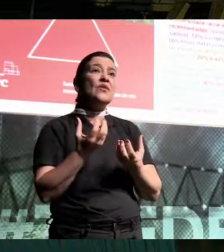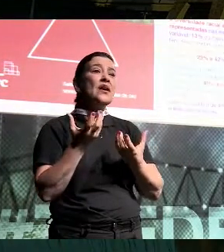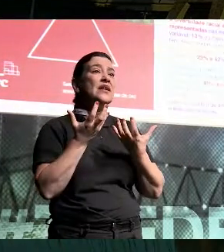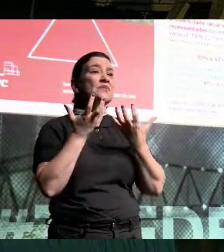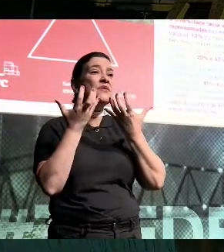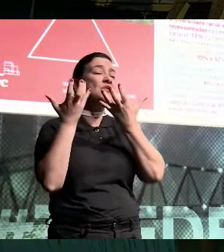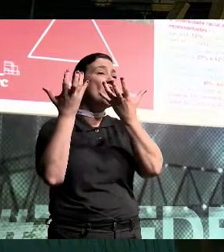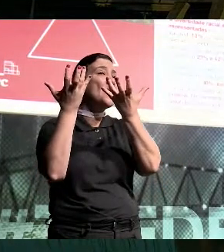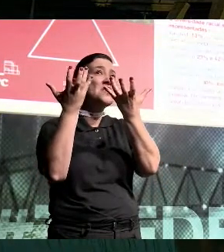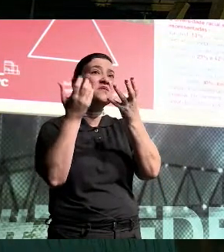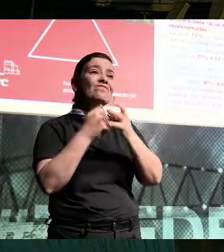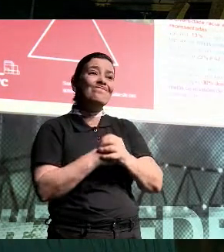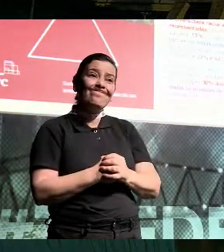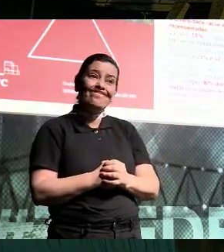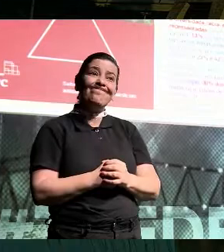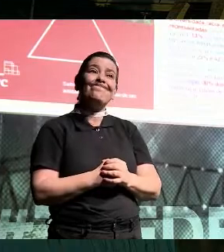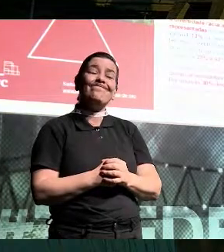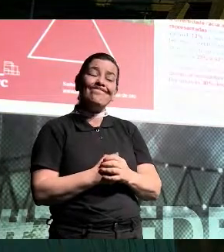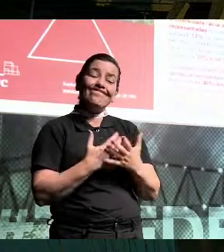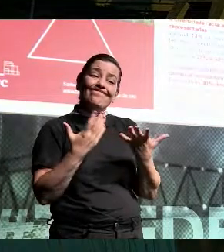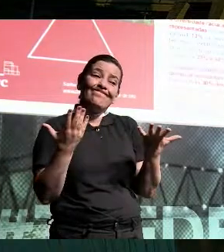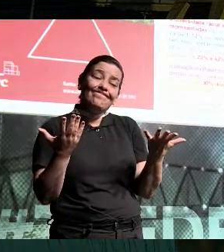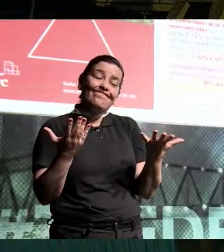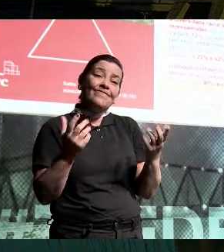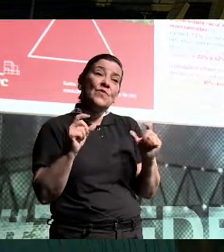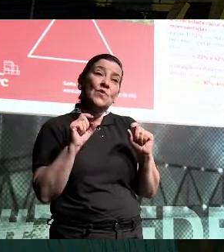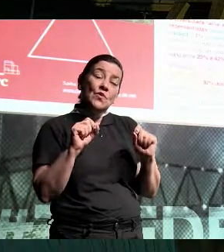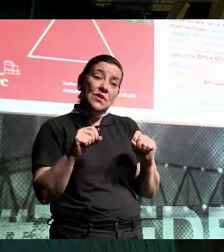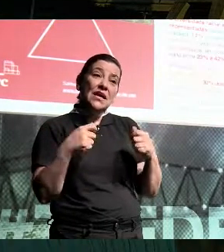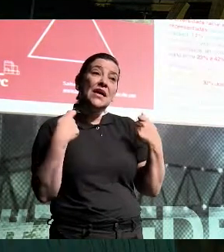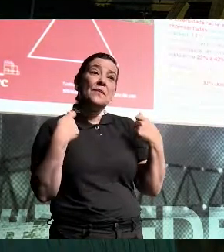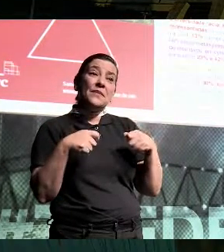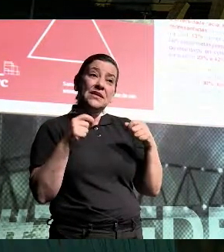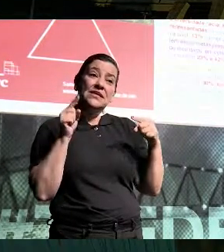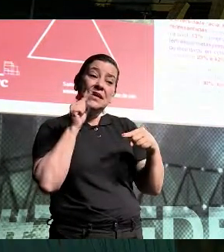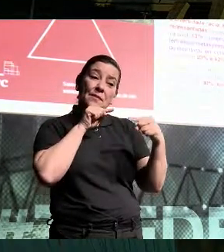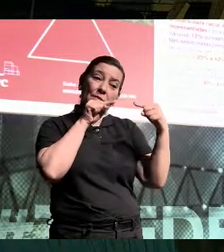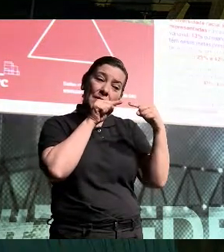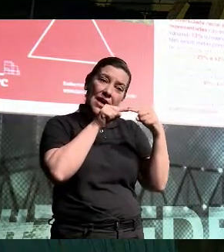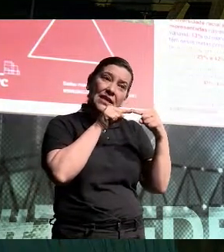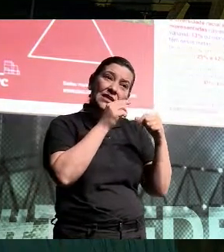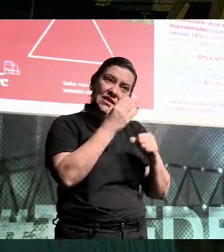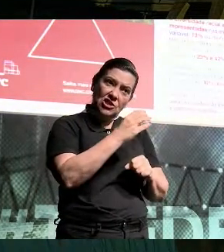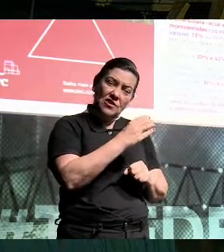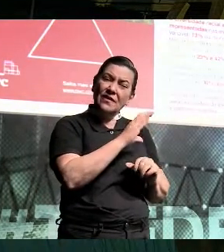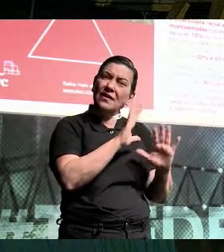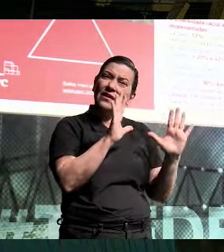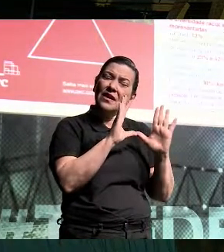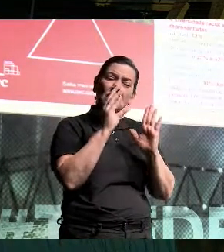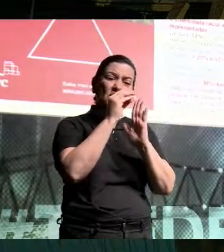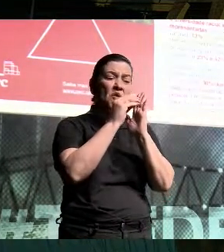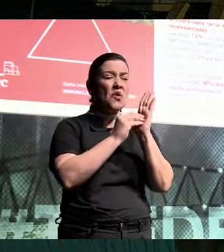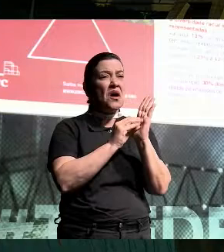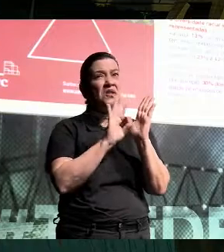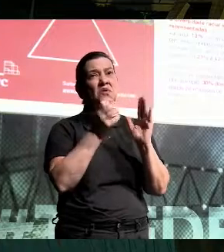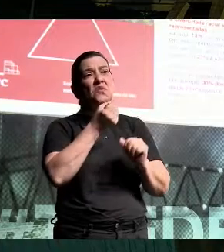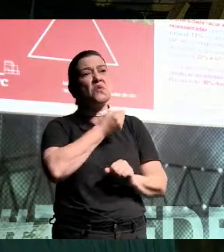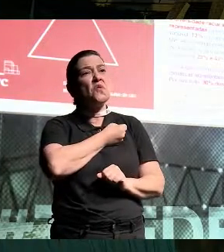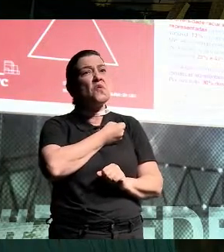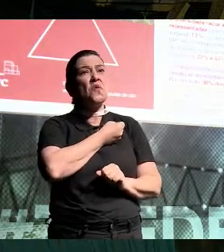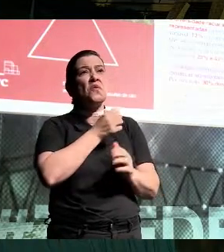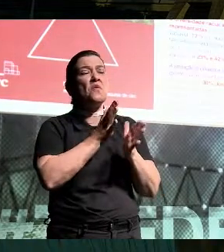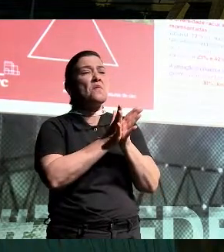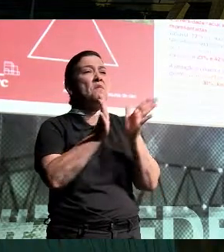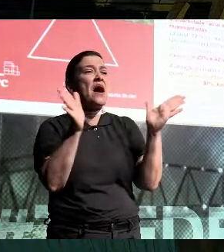atmosféricas. Isso não está dentro ou atrelado com metas científicas. Está simplesmente colocado lá como um número macro